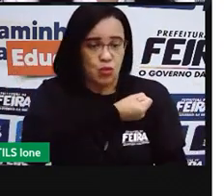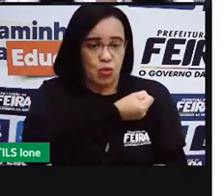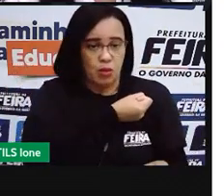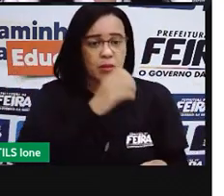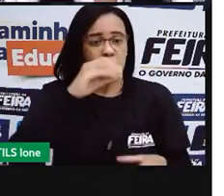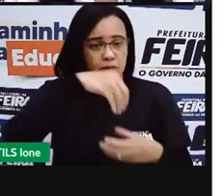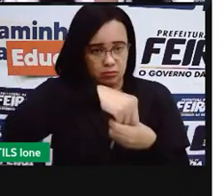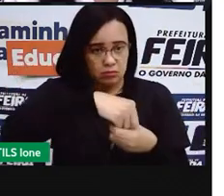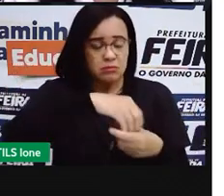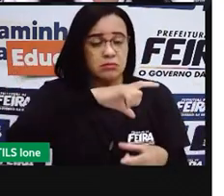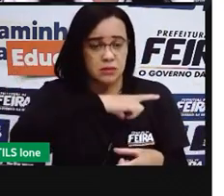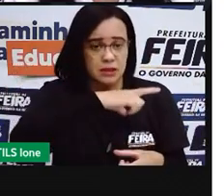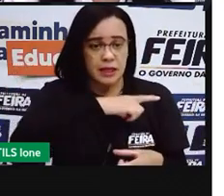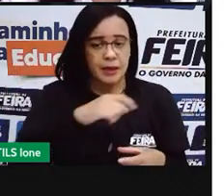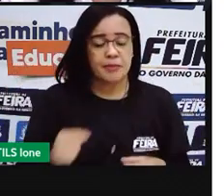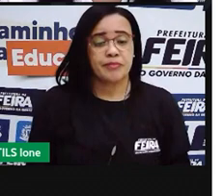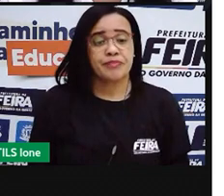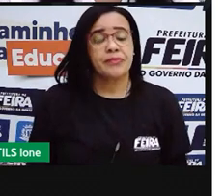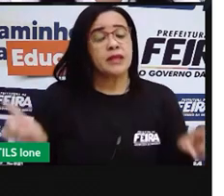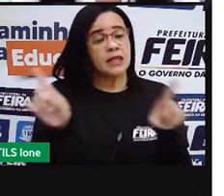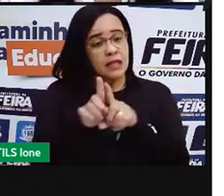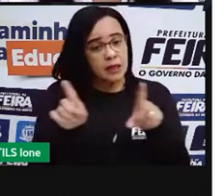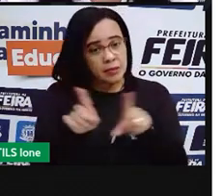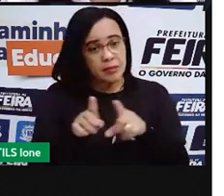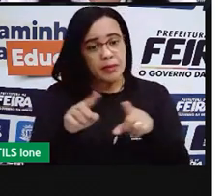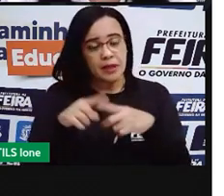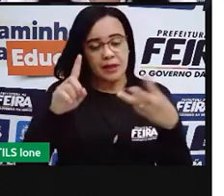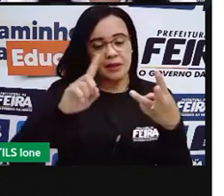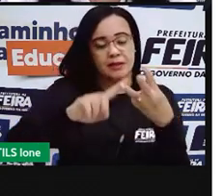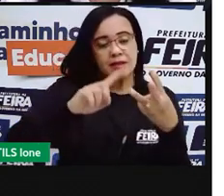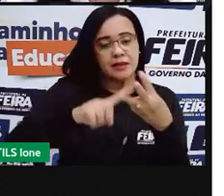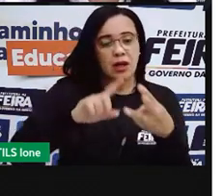A gente também vê a régua, que é menor.